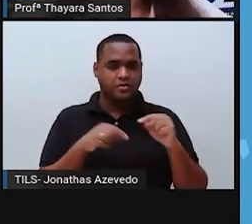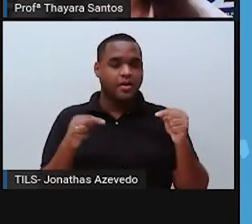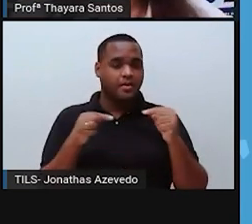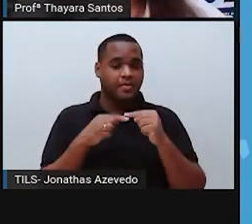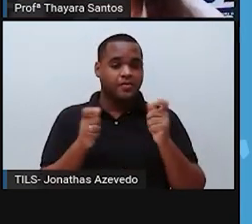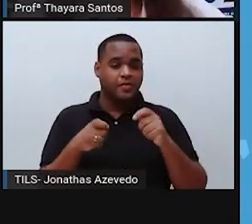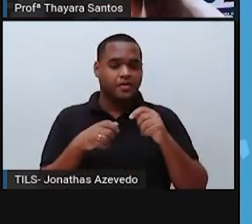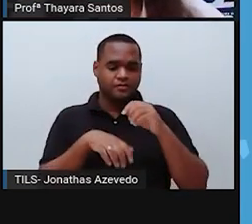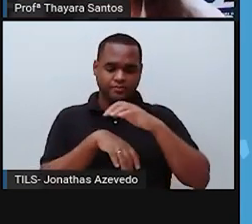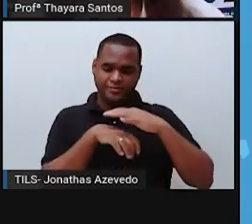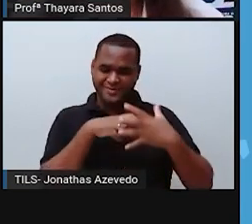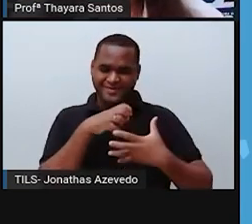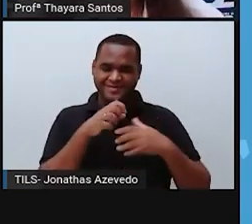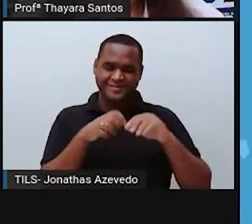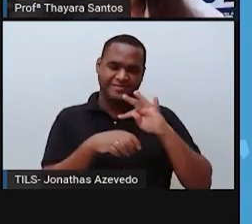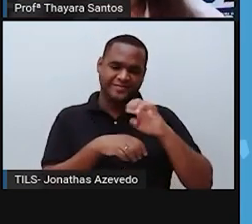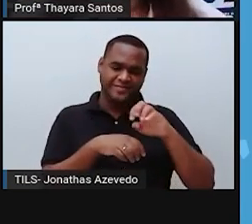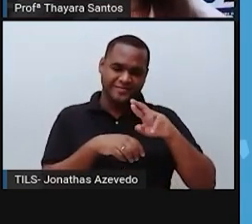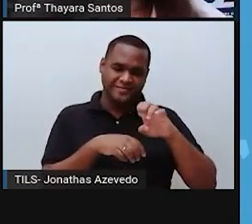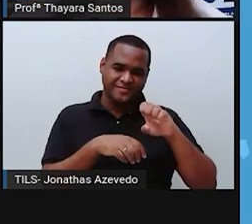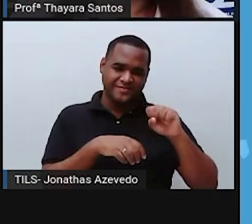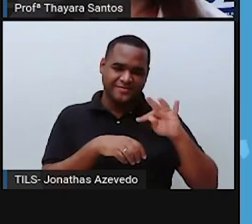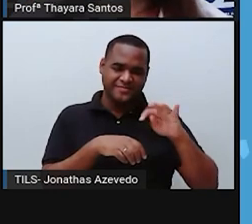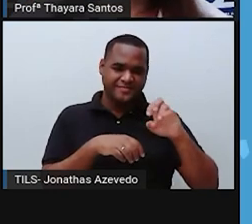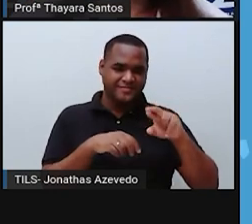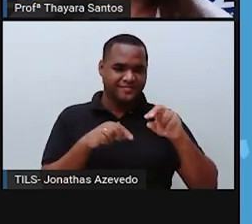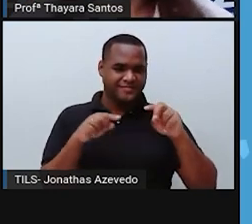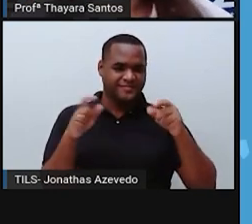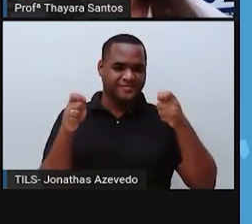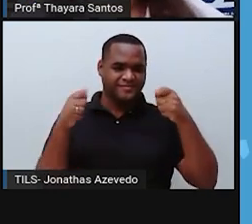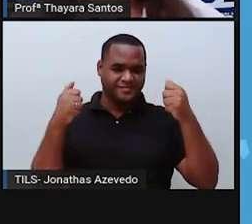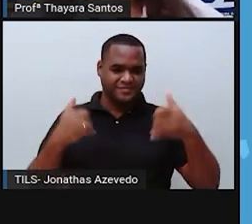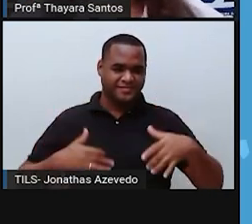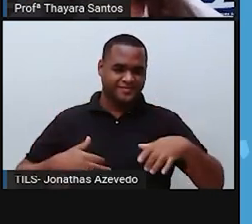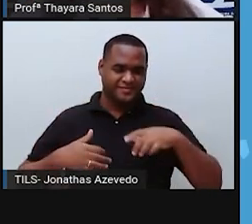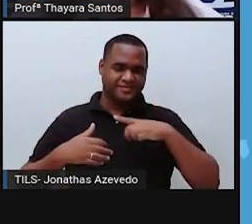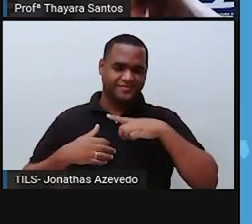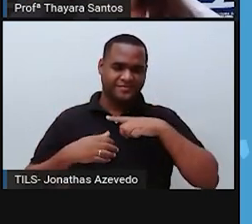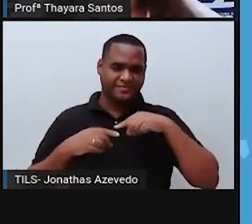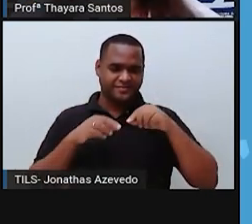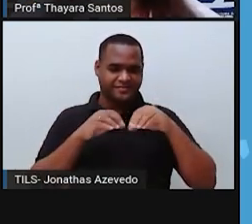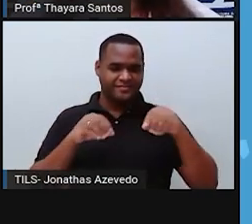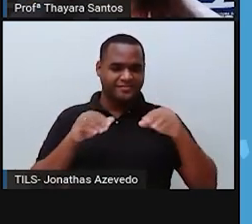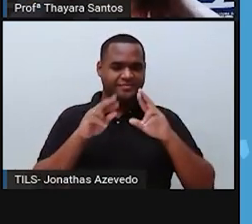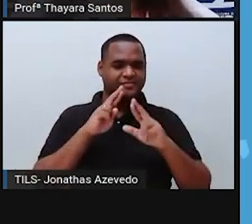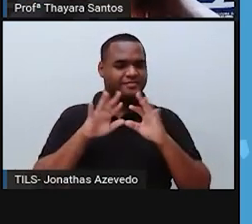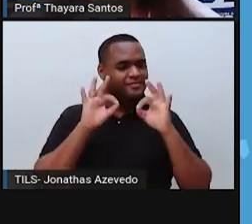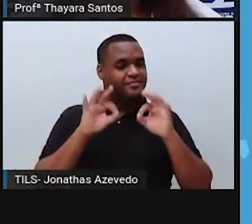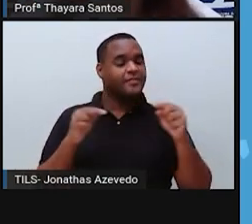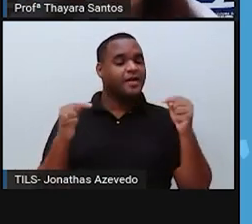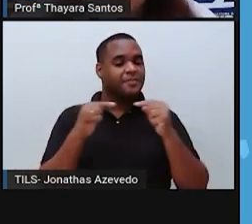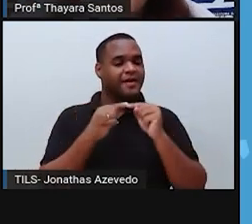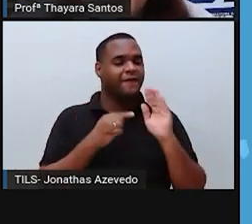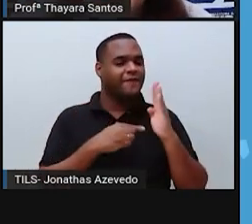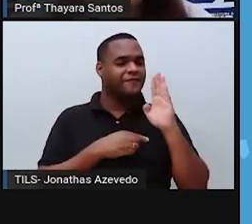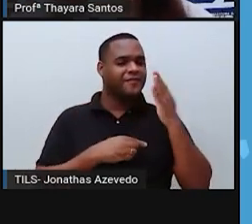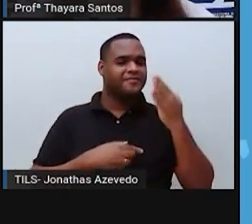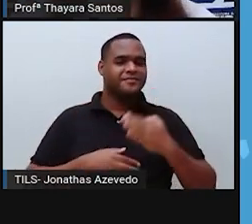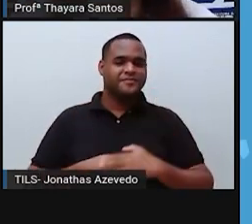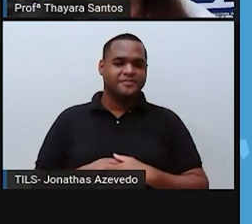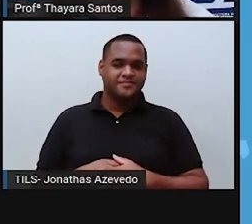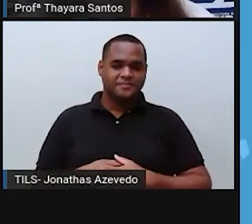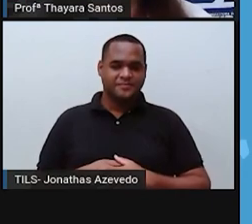terrestre, mas à parte superior do manto. Então, por isso, essa afirmação aí é falsa.